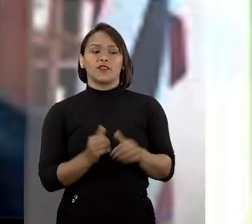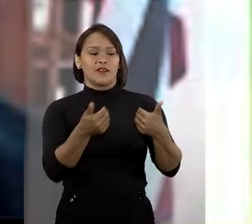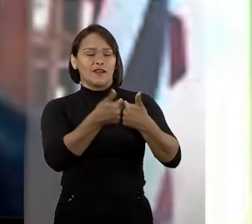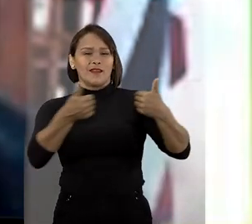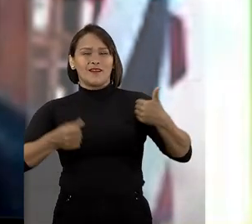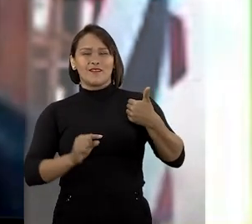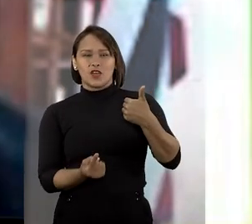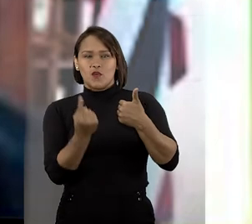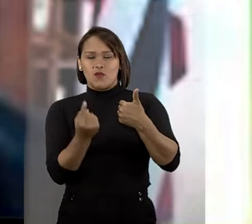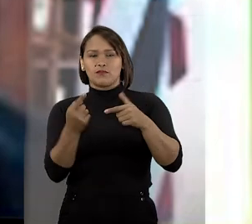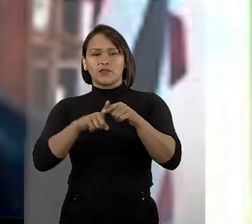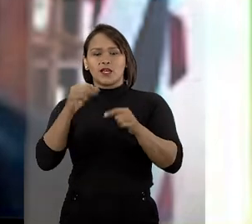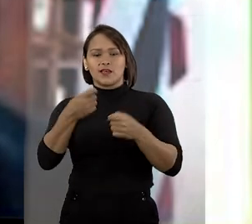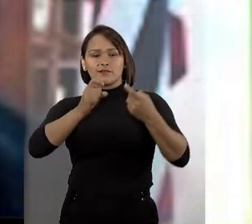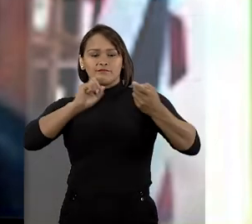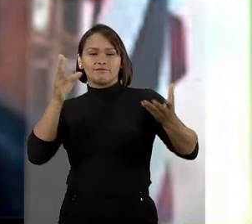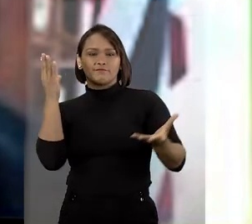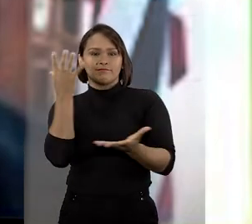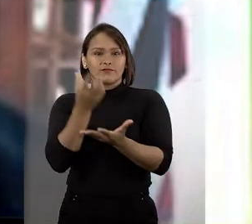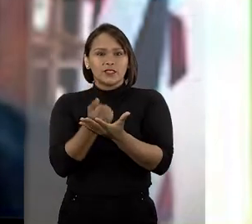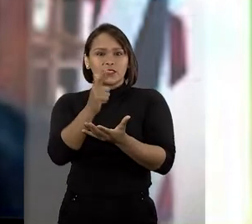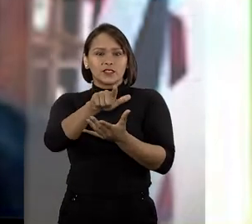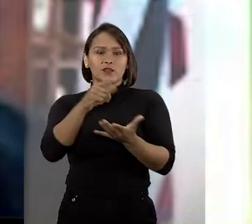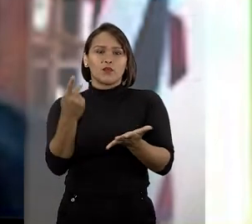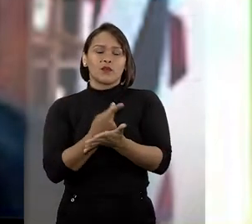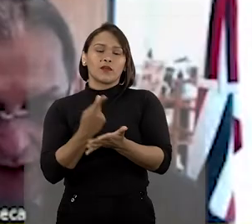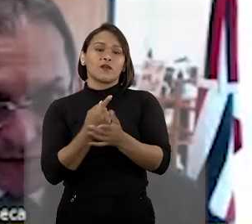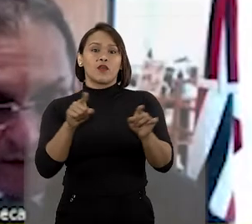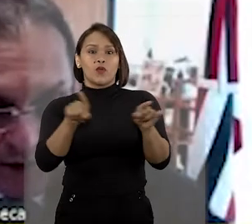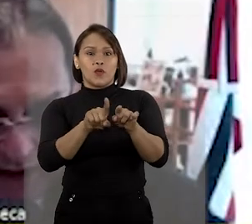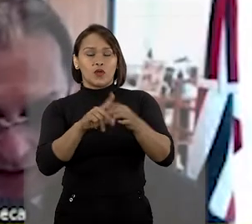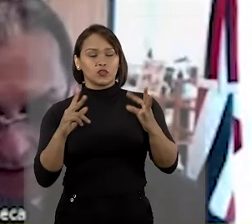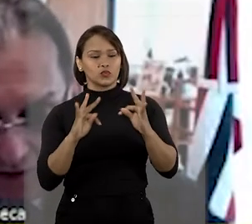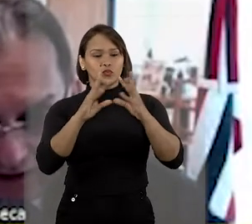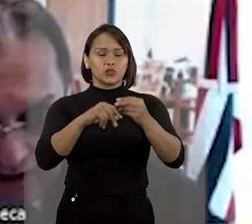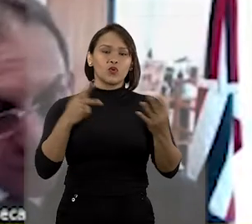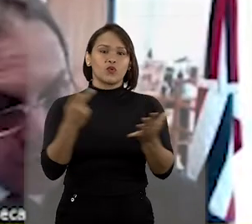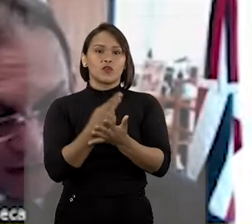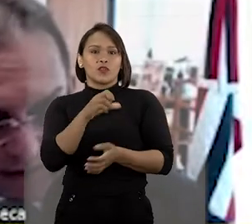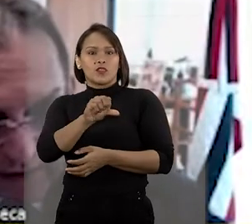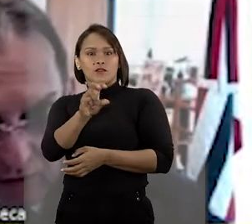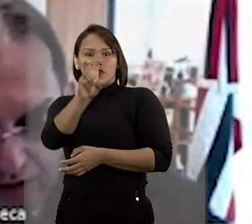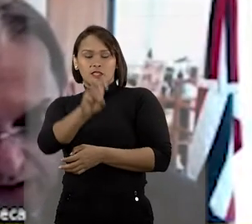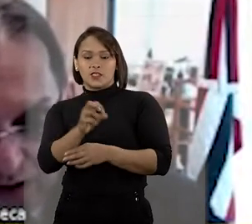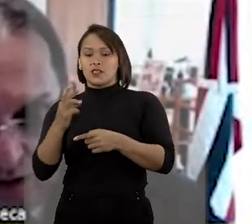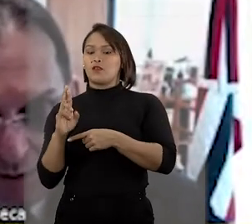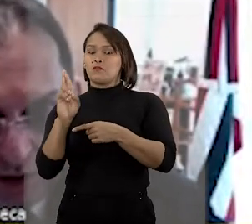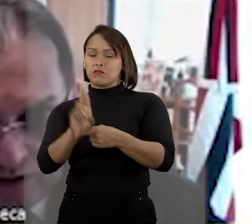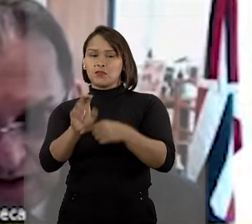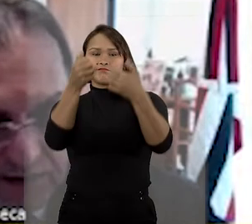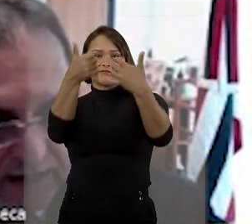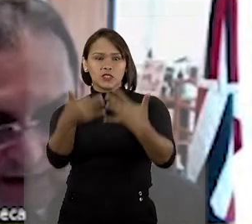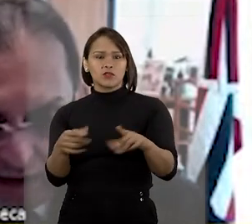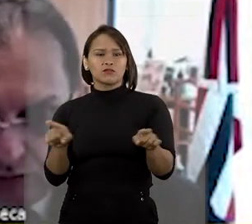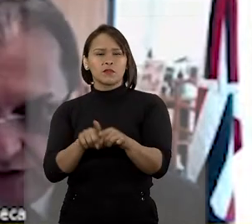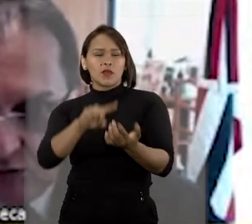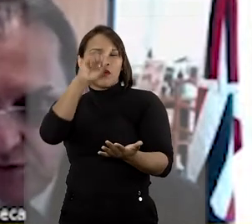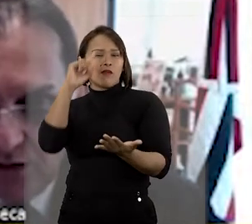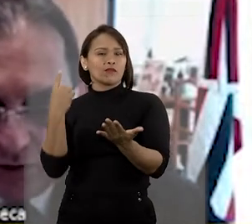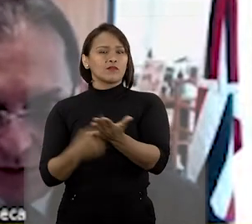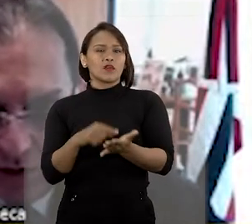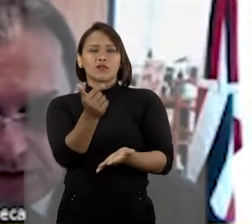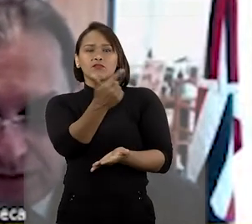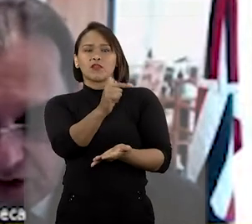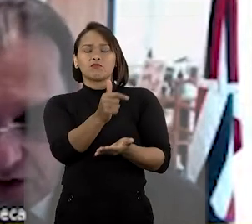e afasta um dos requisitos para a admissão do incidente. Quanto aos fatos ocorridos em 95, Reinaldo Soares da Fonseca